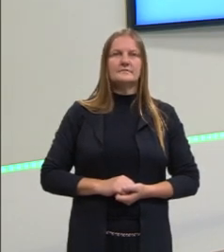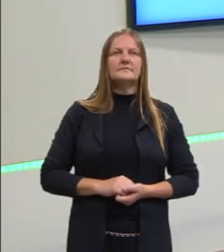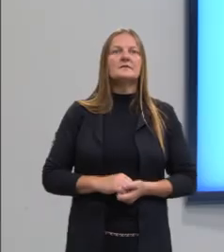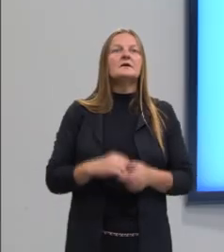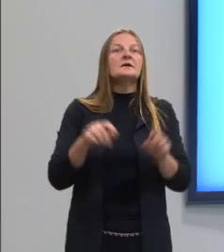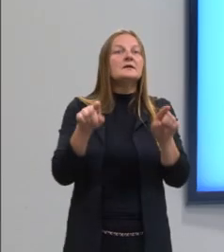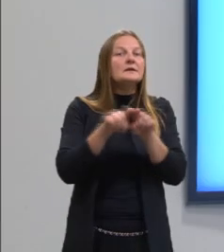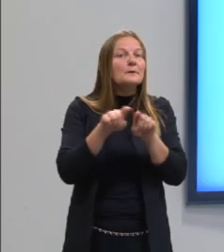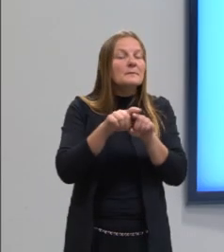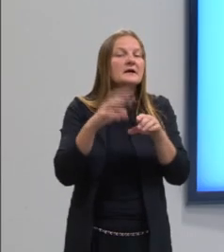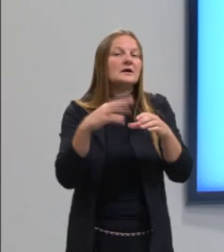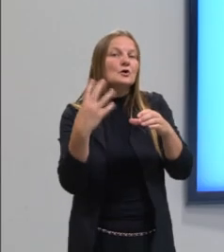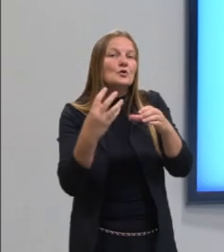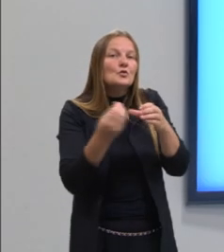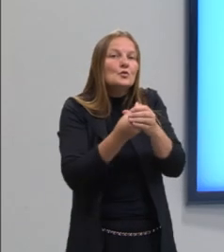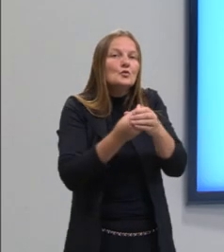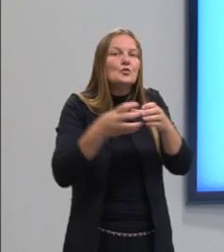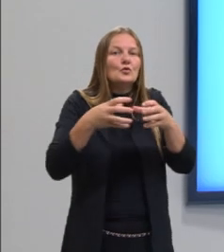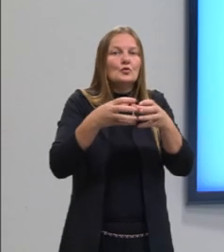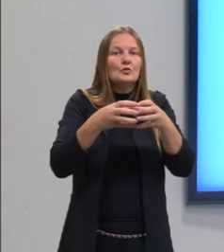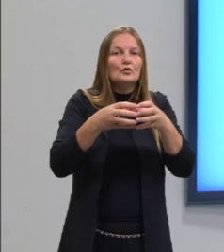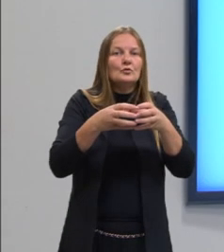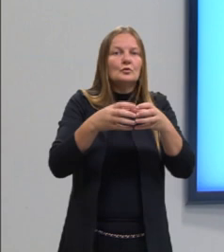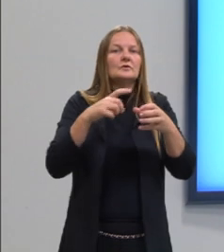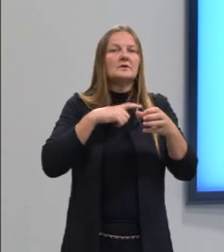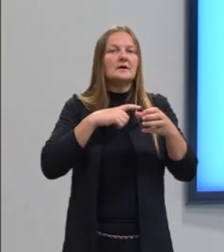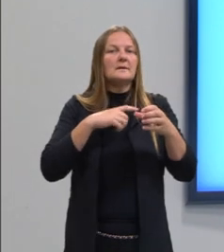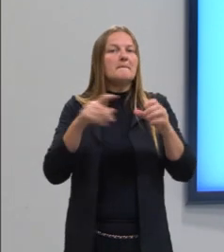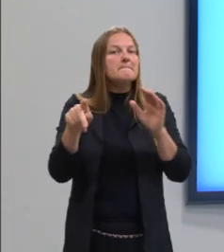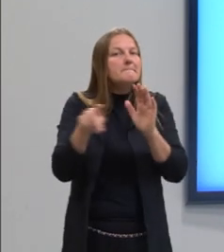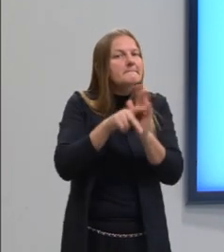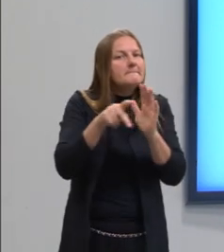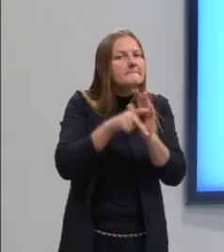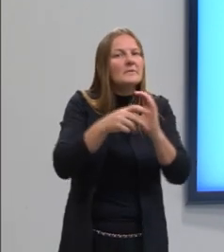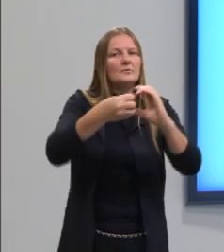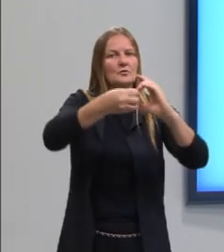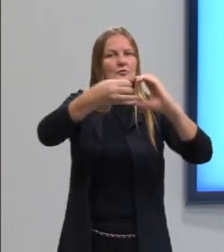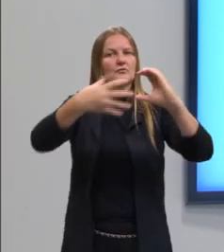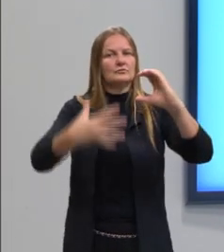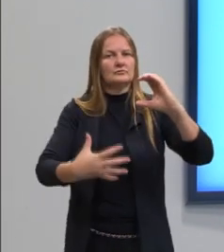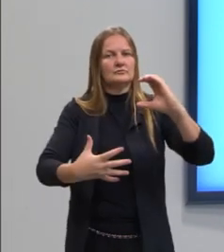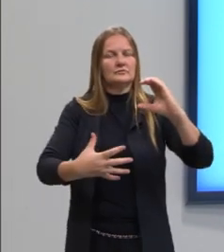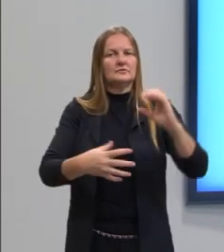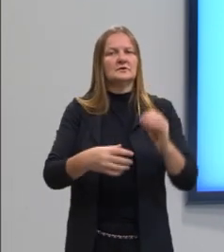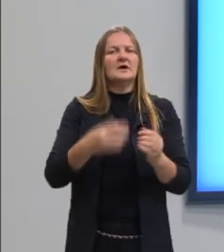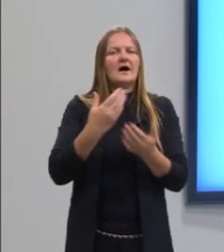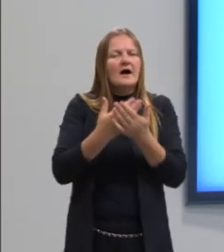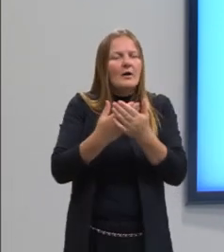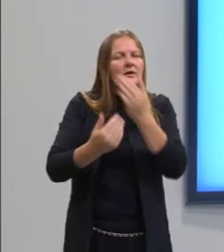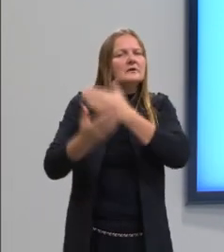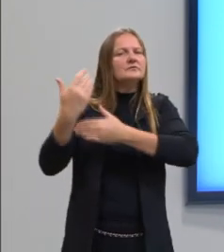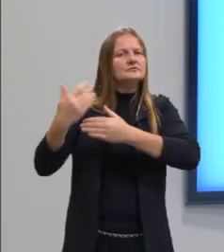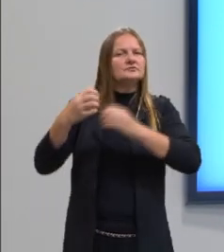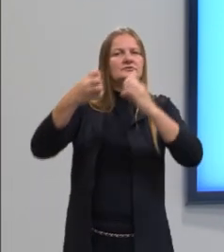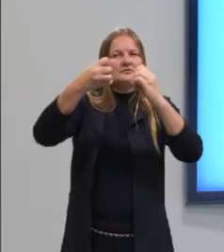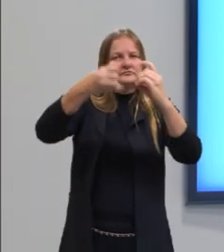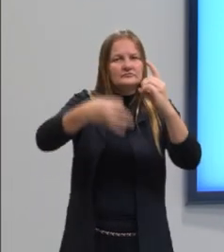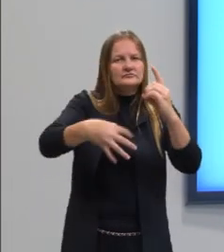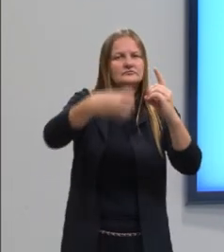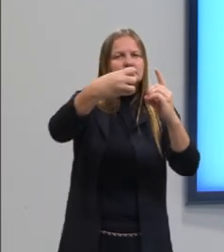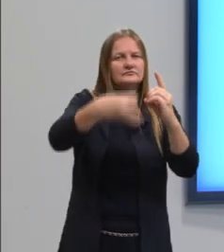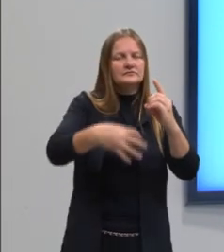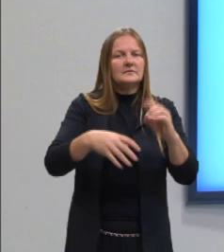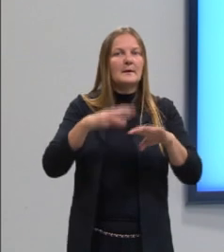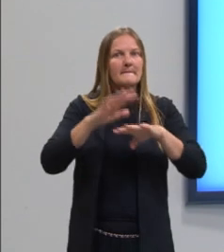Esses agrupamentos possuem notação própria. Importante isso. Nas aulas anteriores, eu afirmei que nós temos notação específica